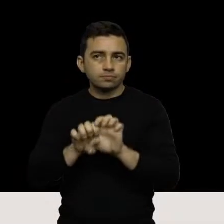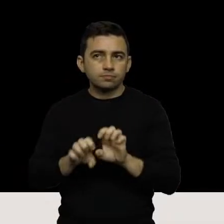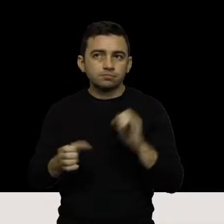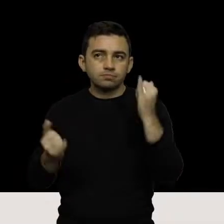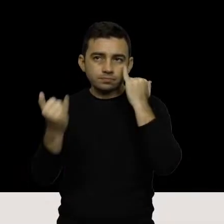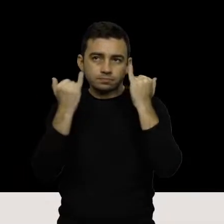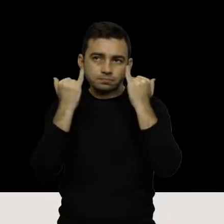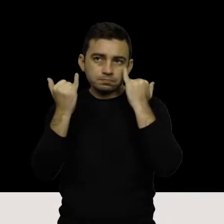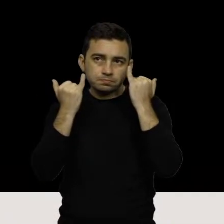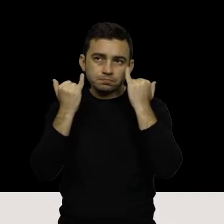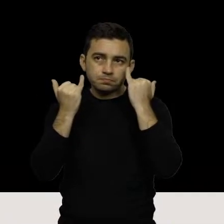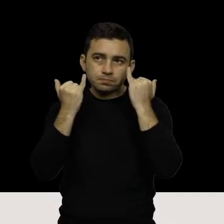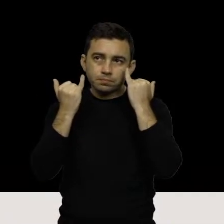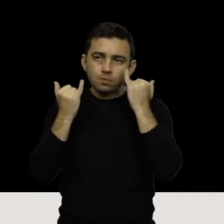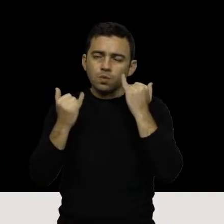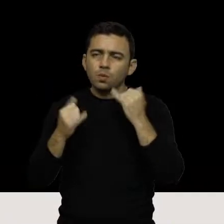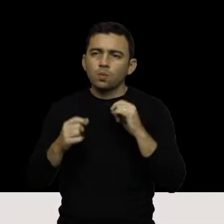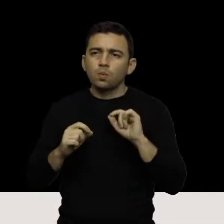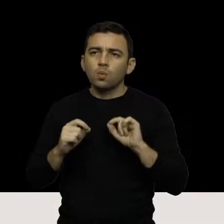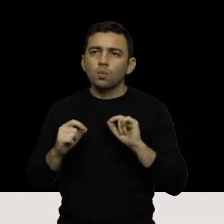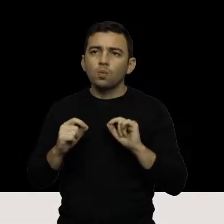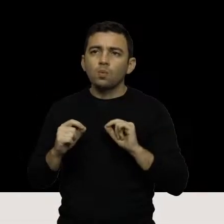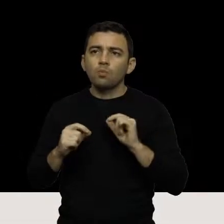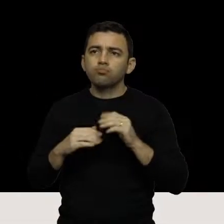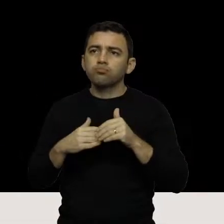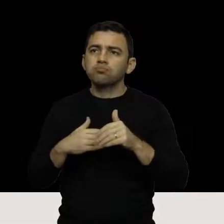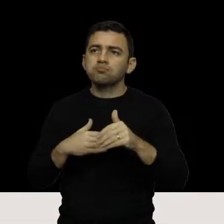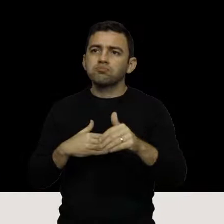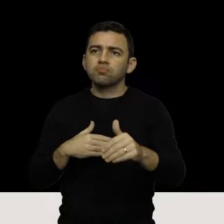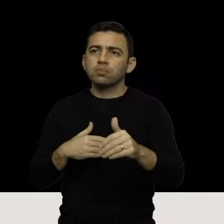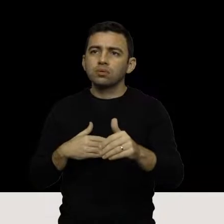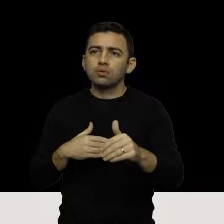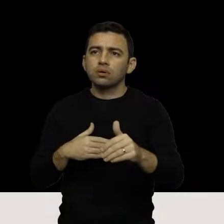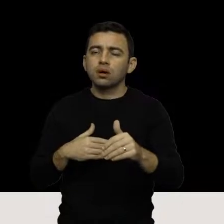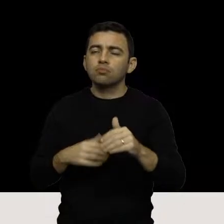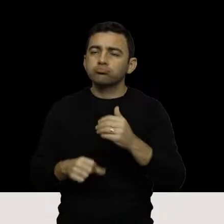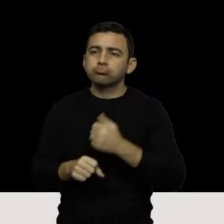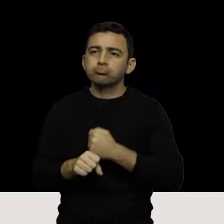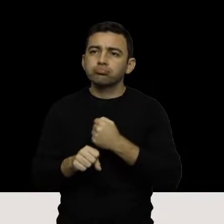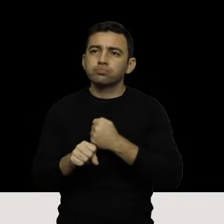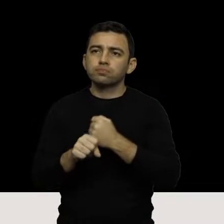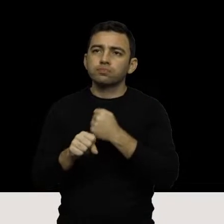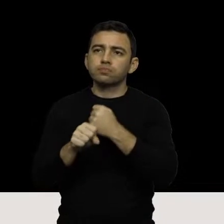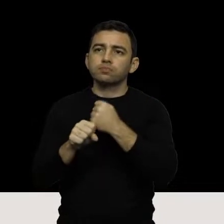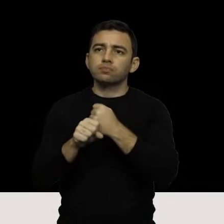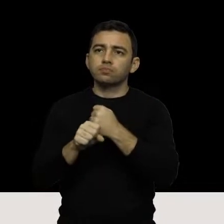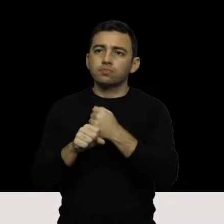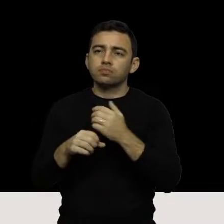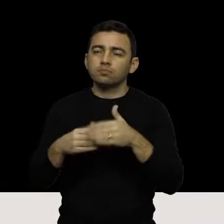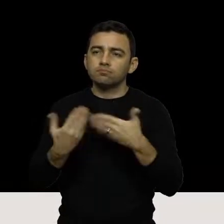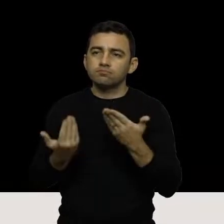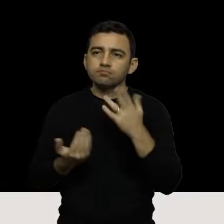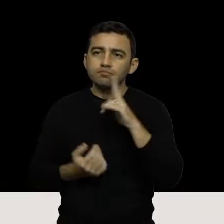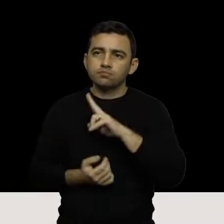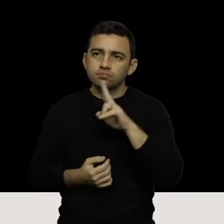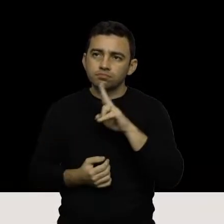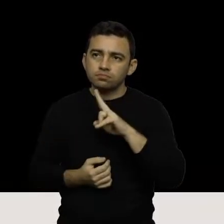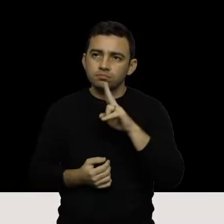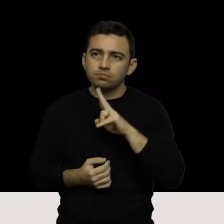acerca da previsão de realização de obras emergenciais